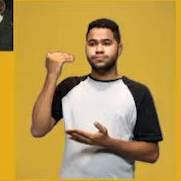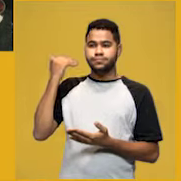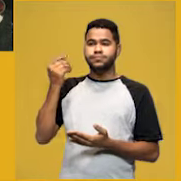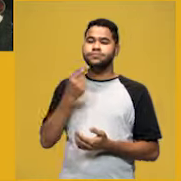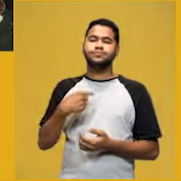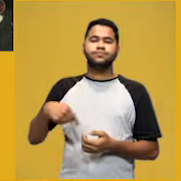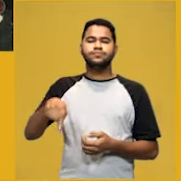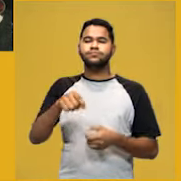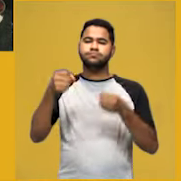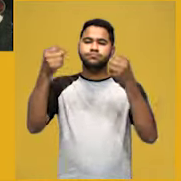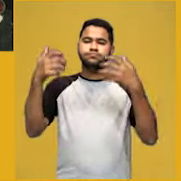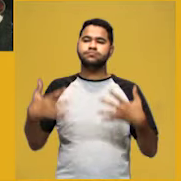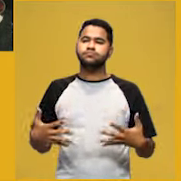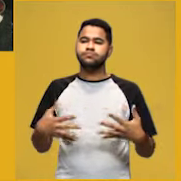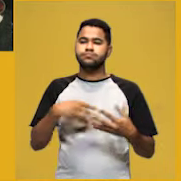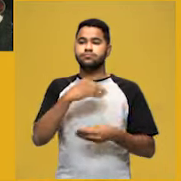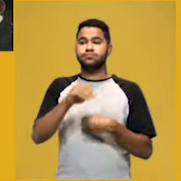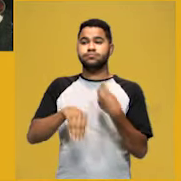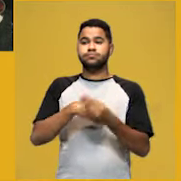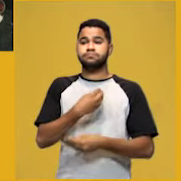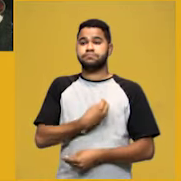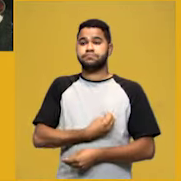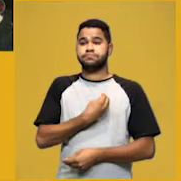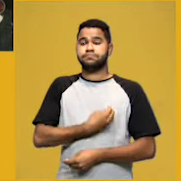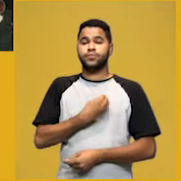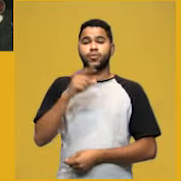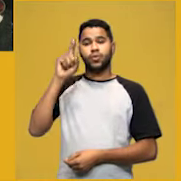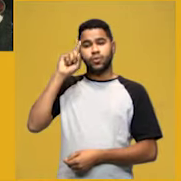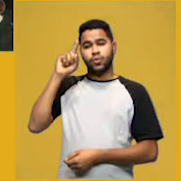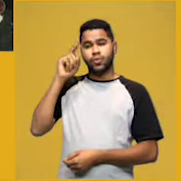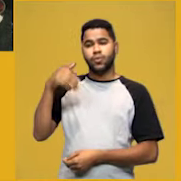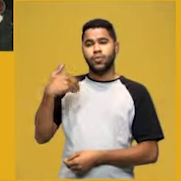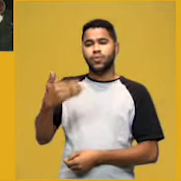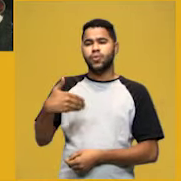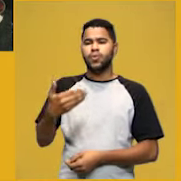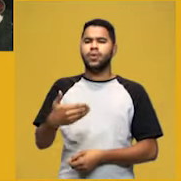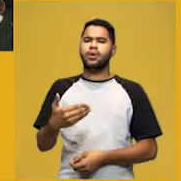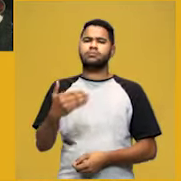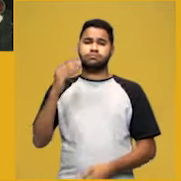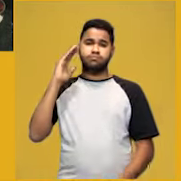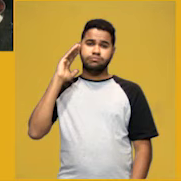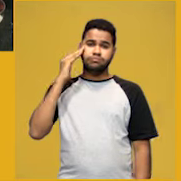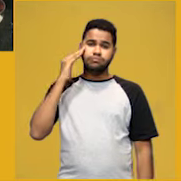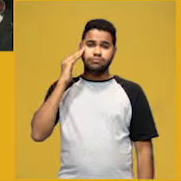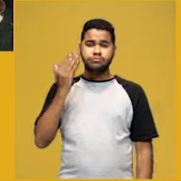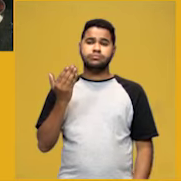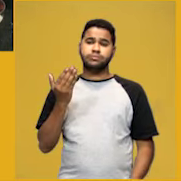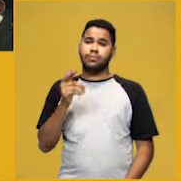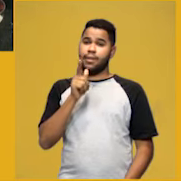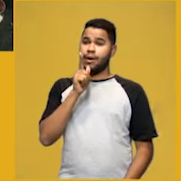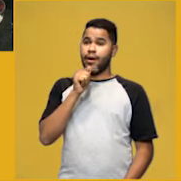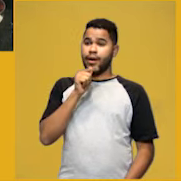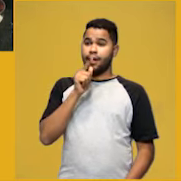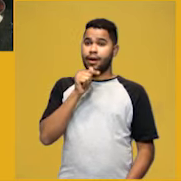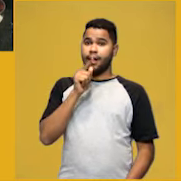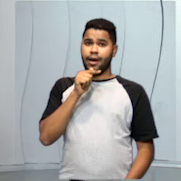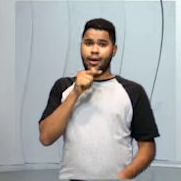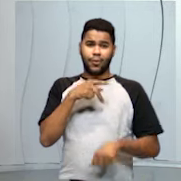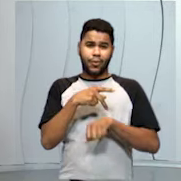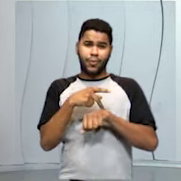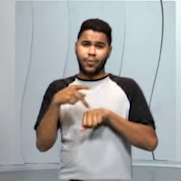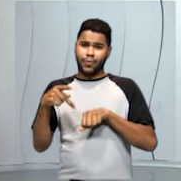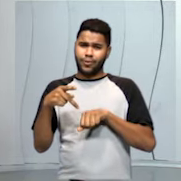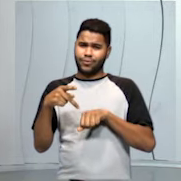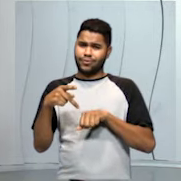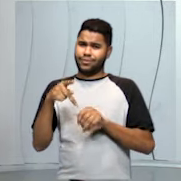nós falamos sobre misturas presentes no nosso cotidiano. Nós entendemos que até a água que a gente chama de pura,